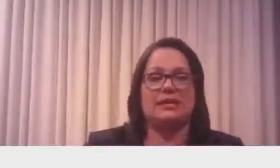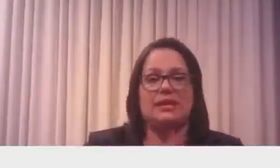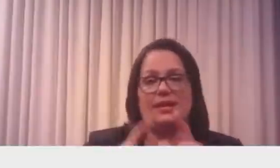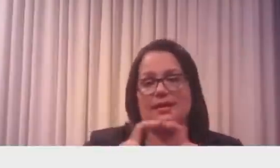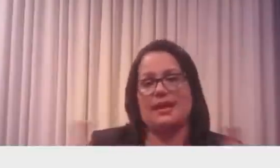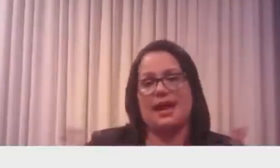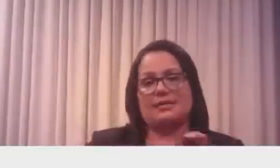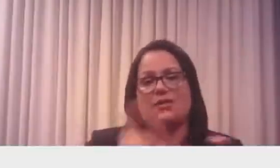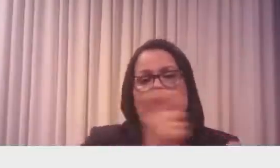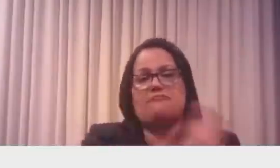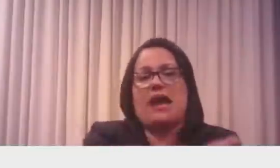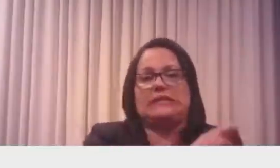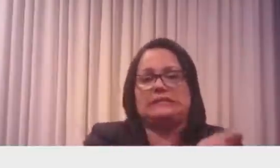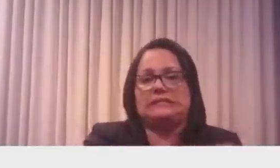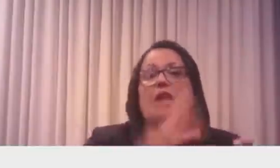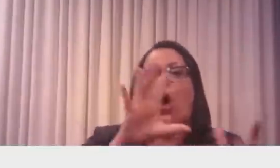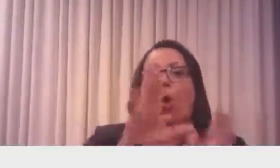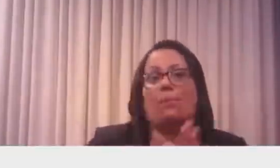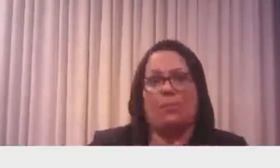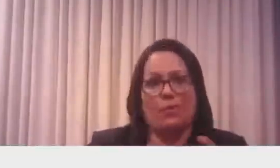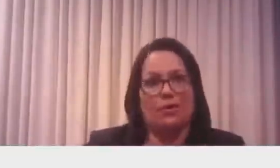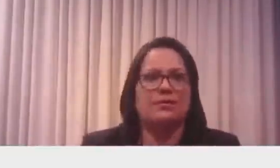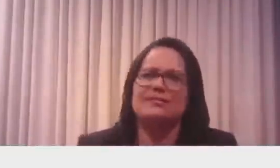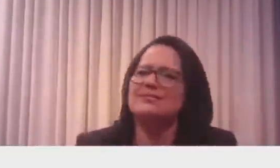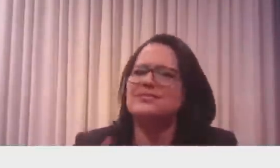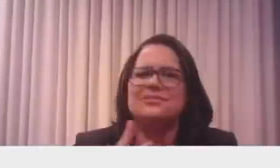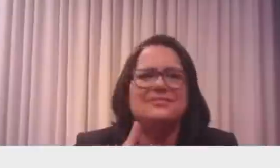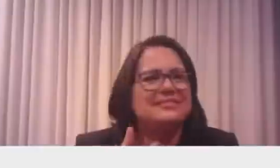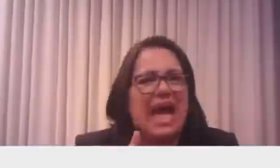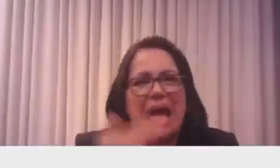Pessoal, não vai dar certo esse cartão e não vai dar certo.